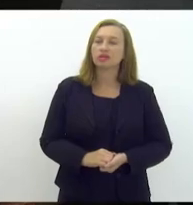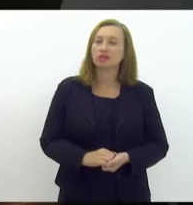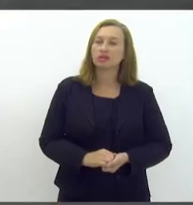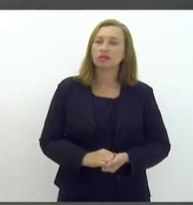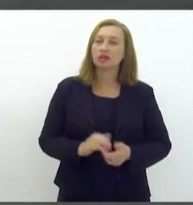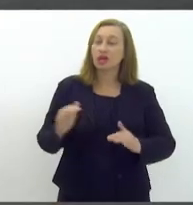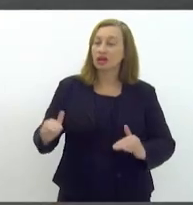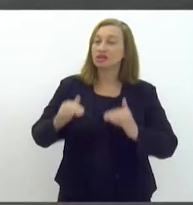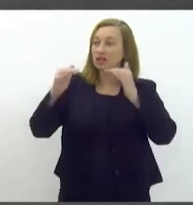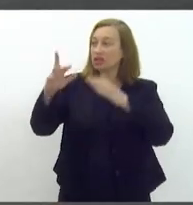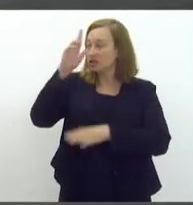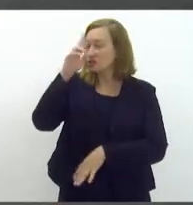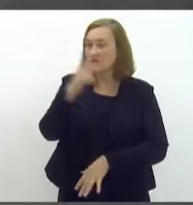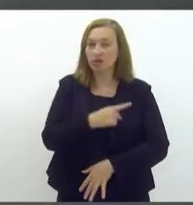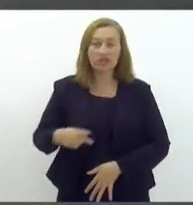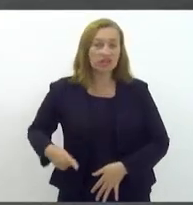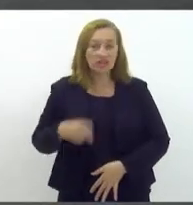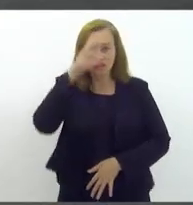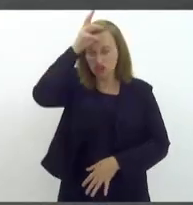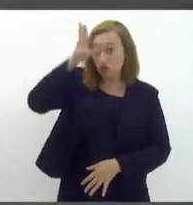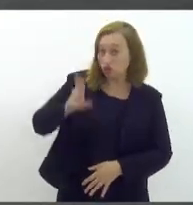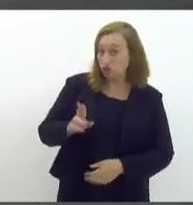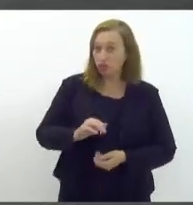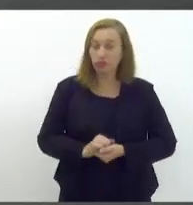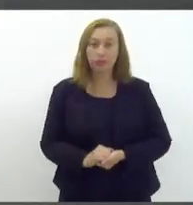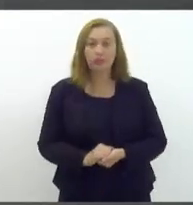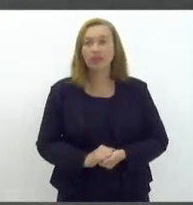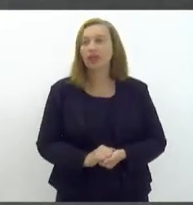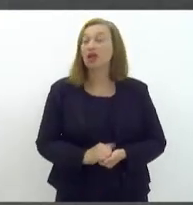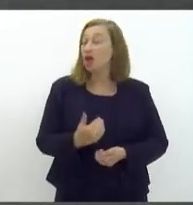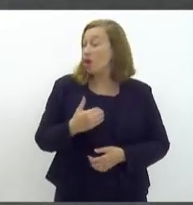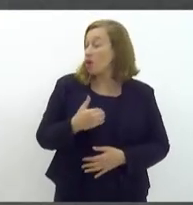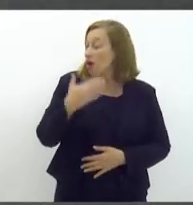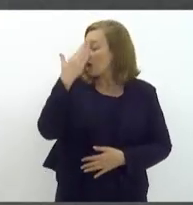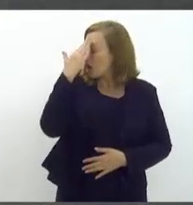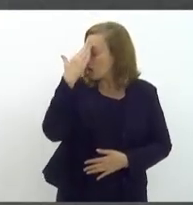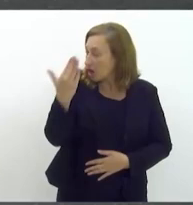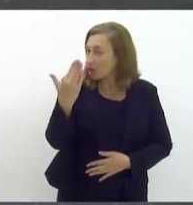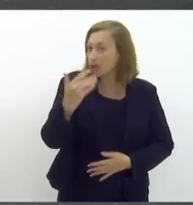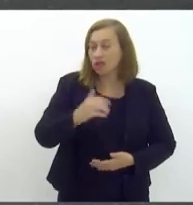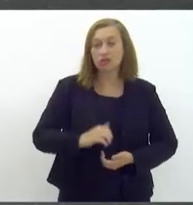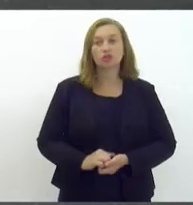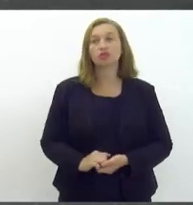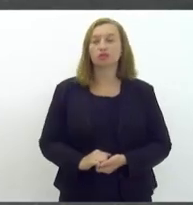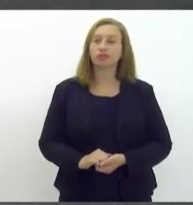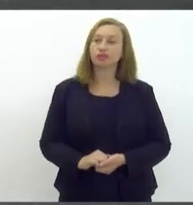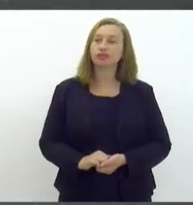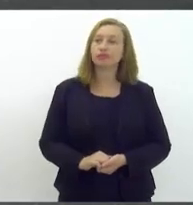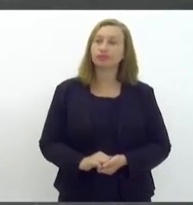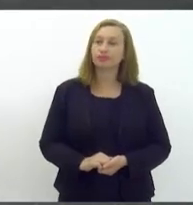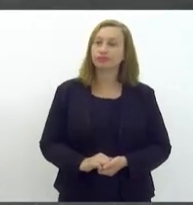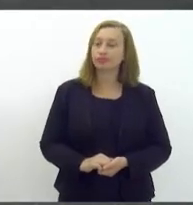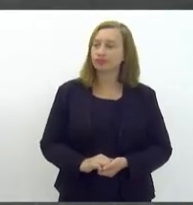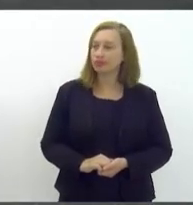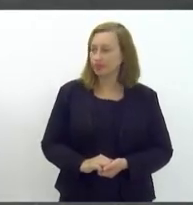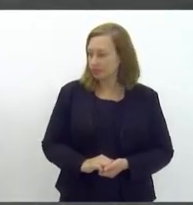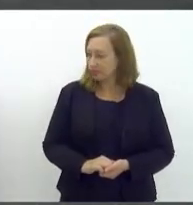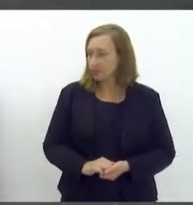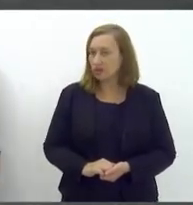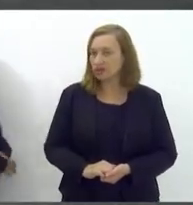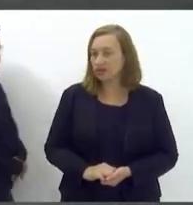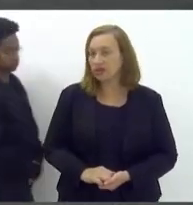Serentíssima, presidenta Tia Ju, eu agradeço a senhora por me